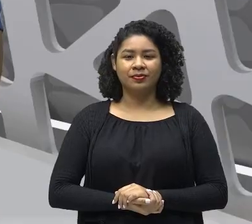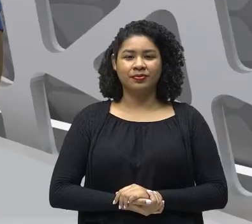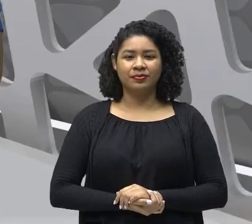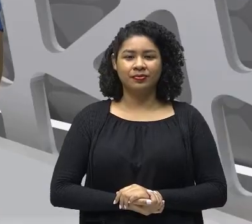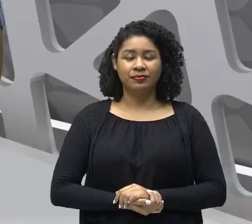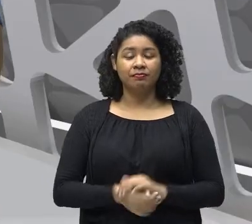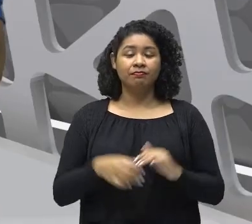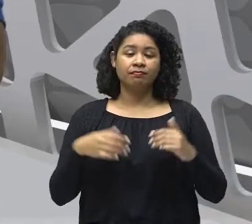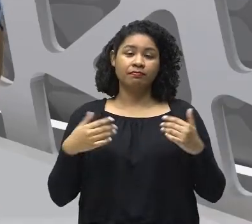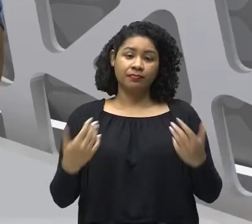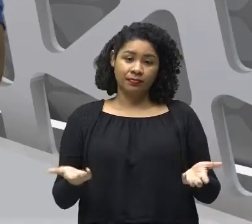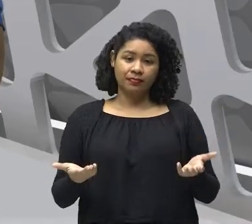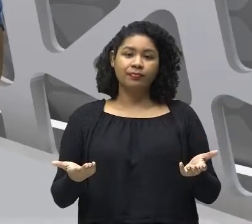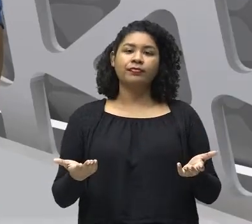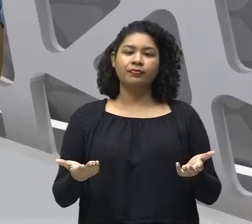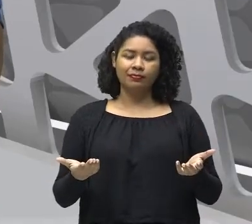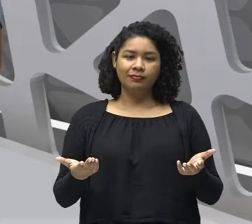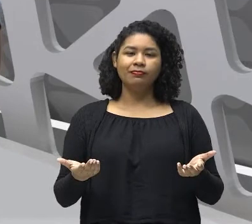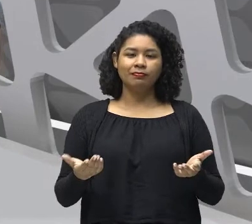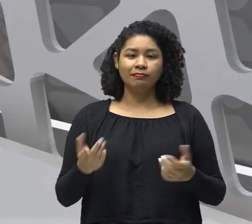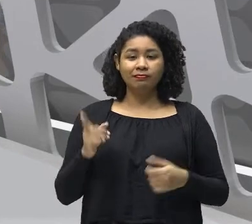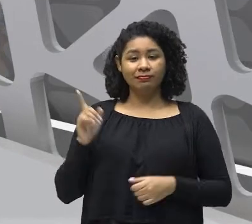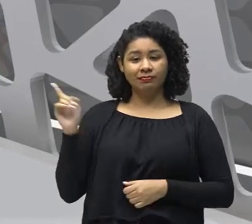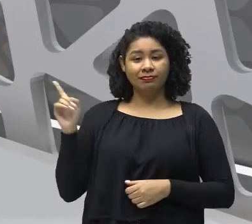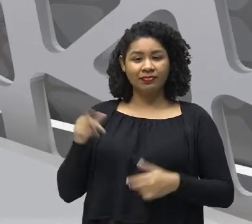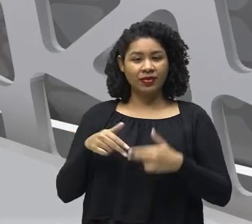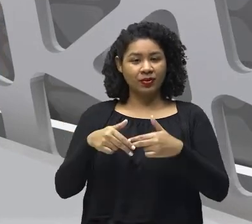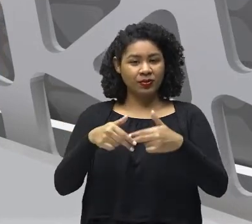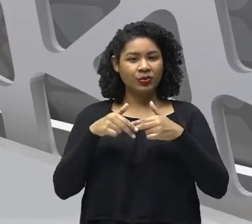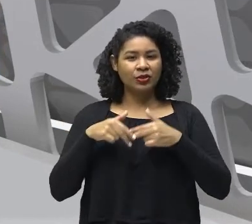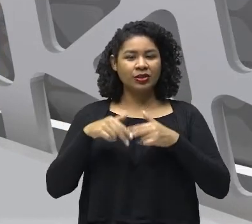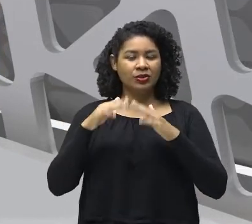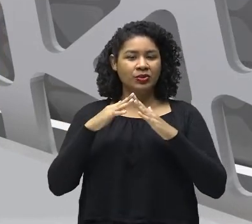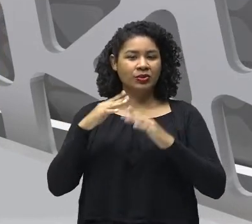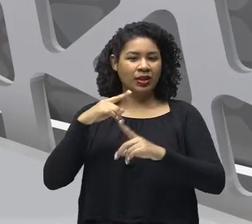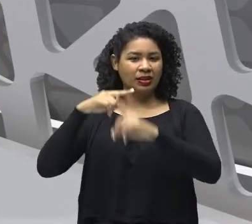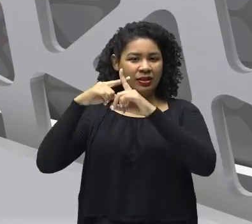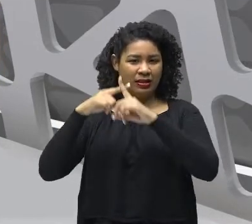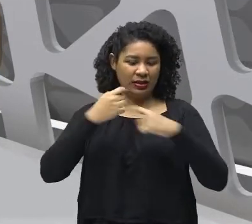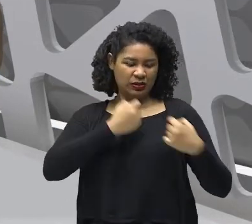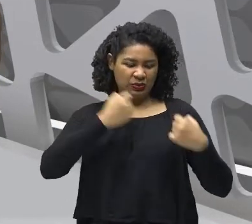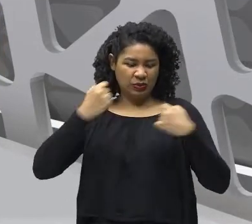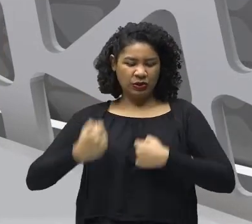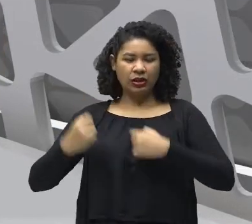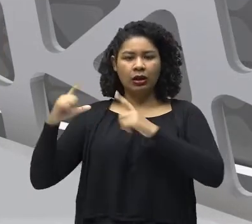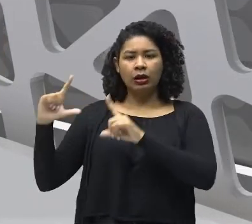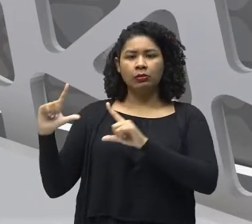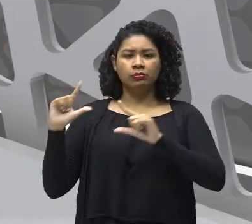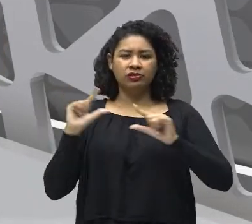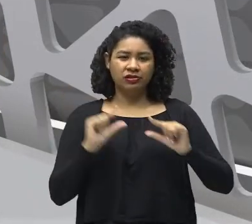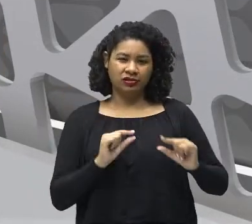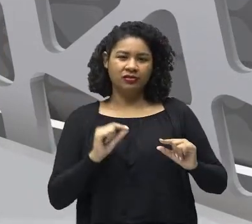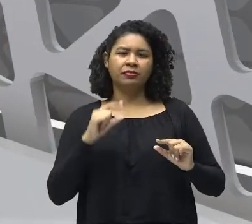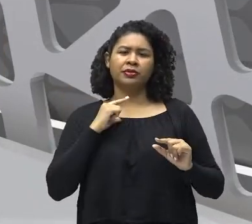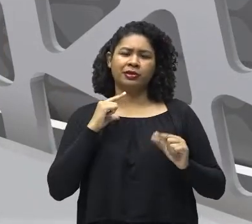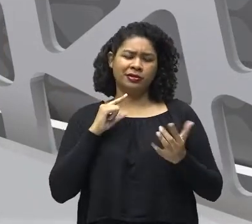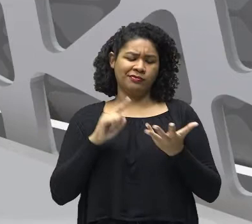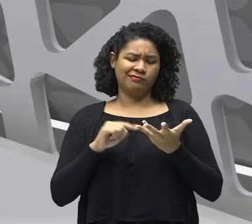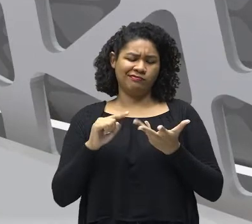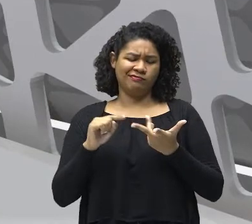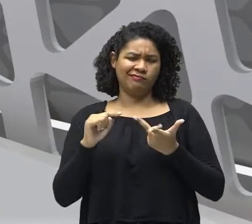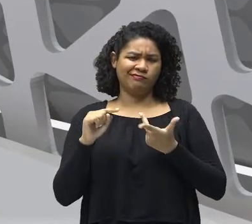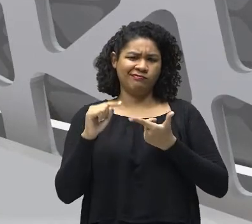Então, aí alguns dos motivos por que a Igreja perdeu tanto poder, né? Esses crimes de que ela era acusada, né? De